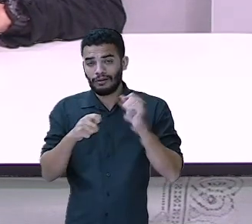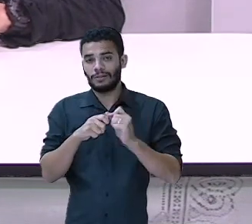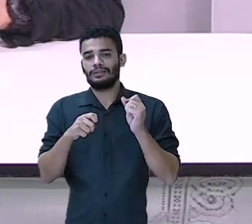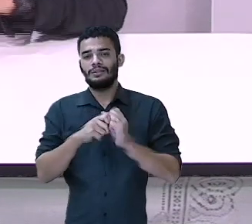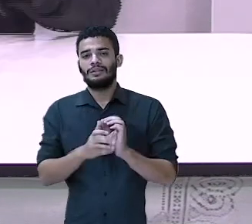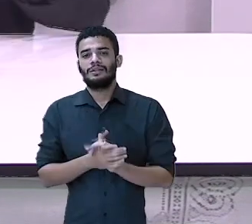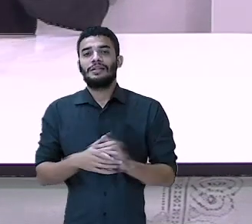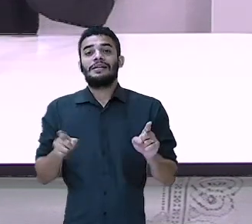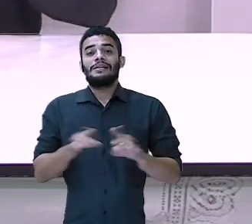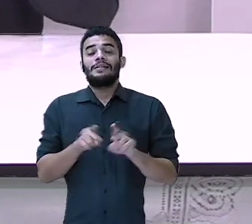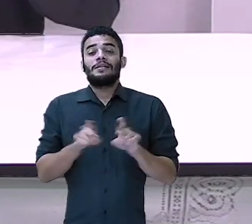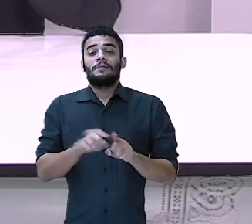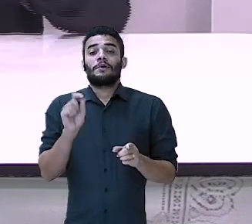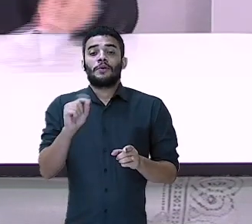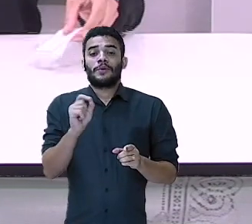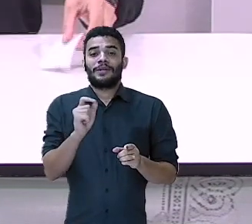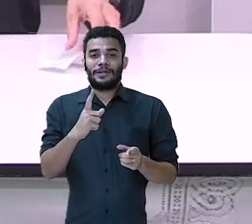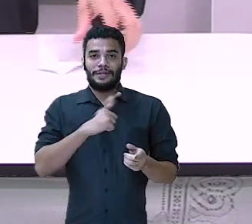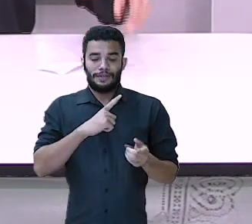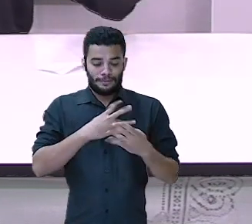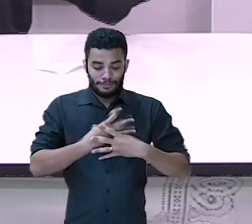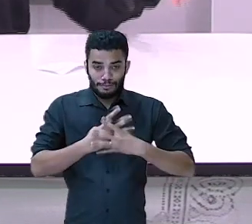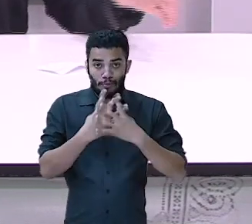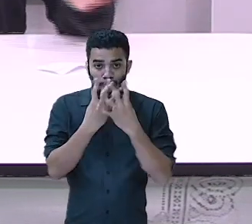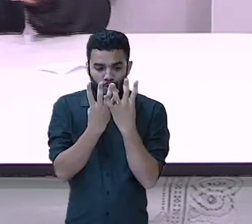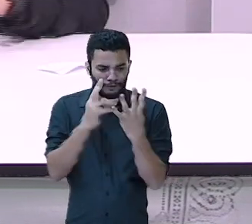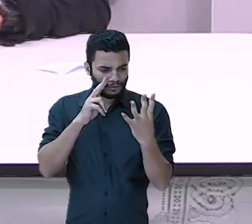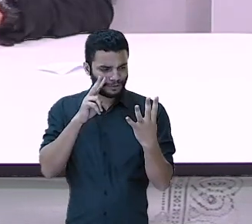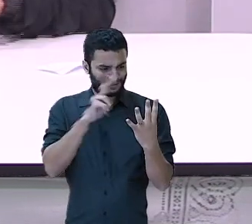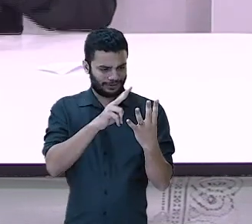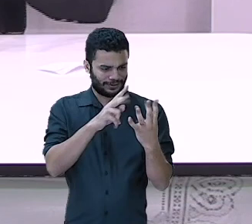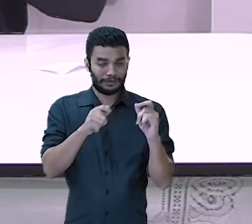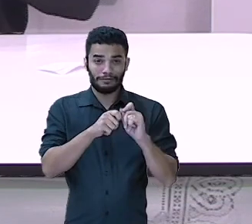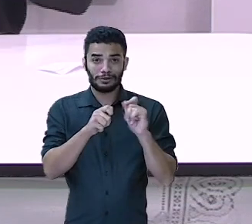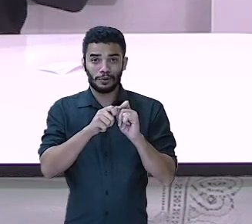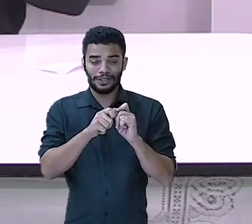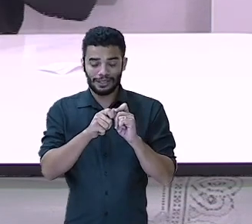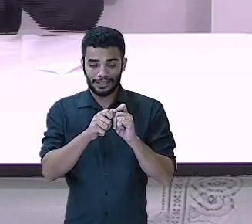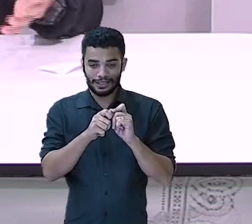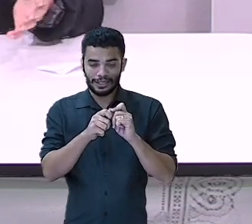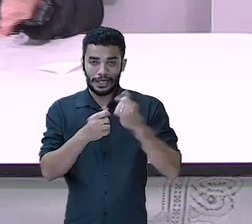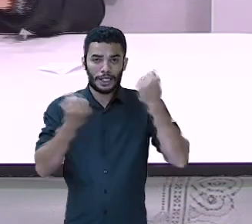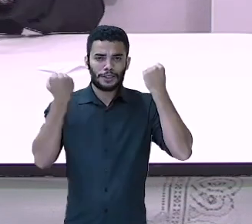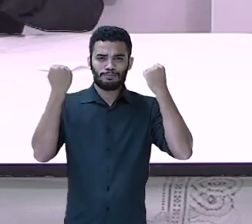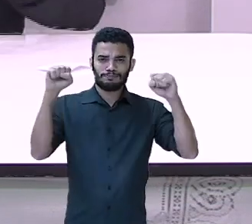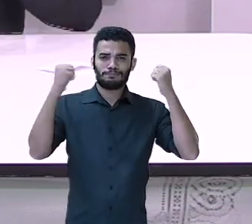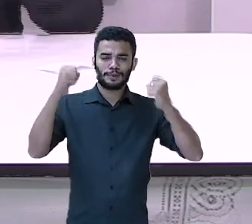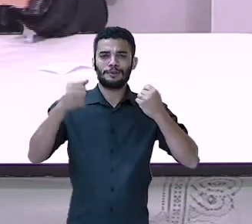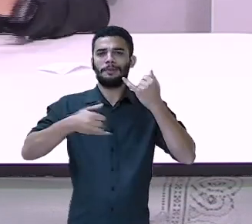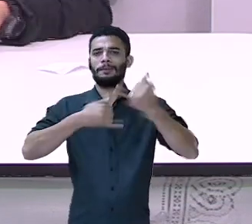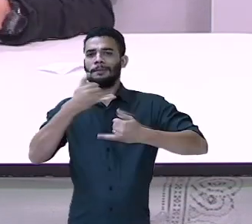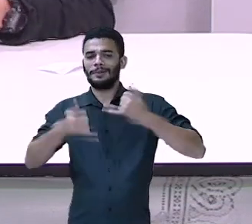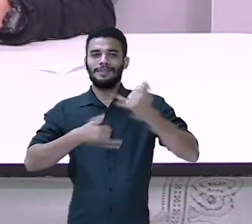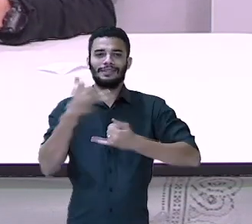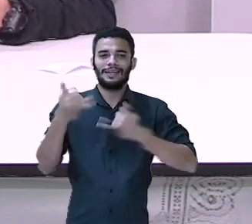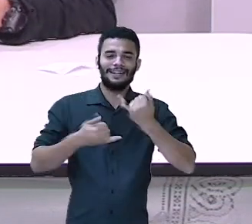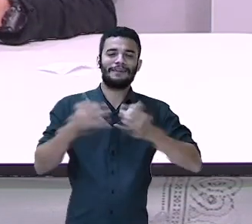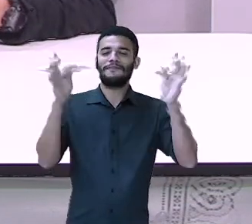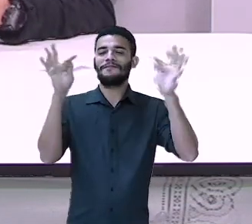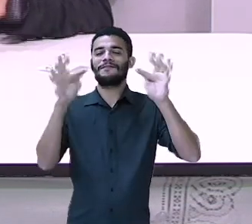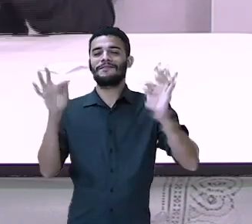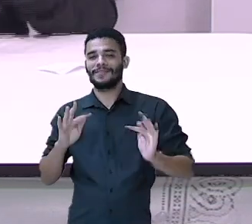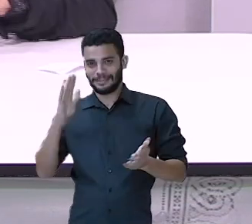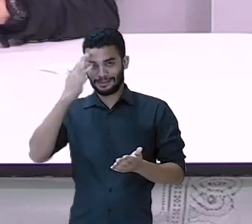através das cartinhas das tarefas, você vai exercitar seu corpo também, você vai sorrir, você vai se divertir.